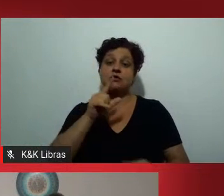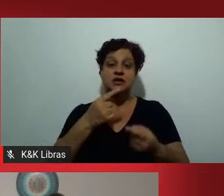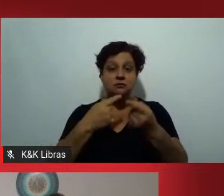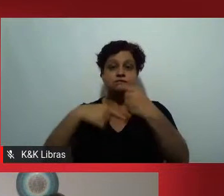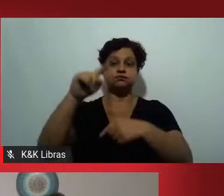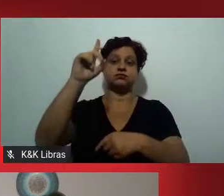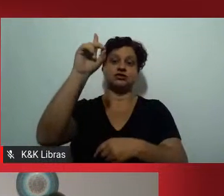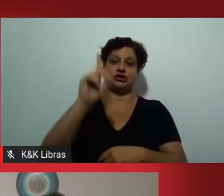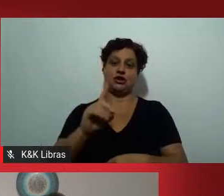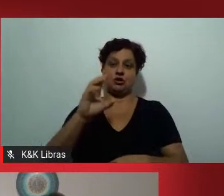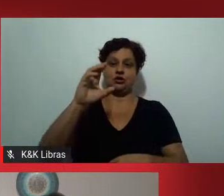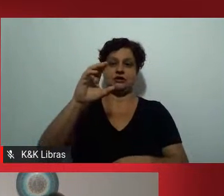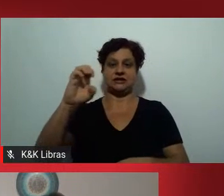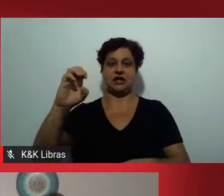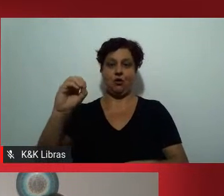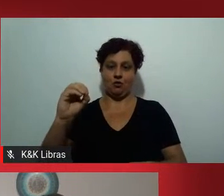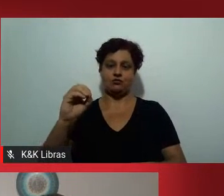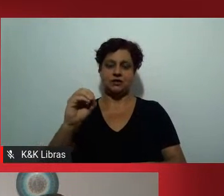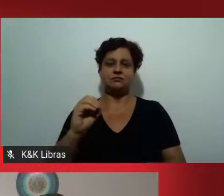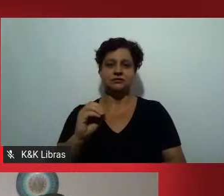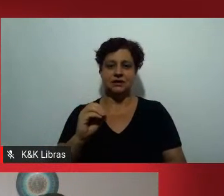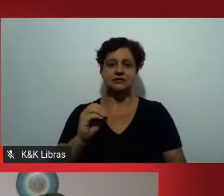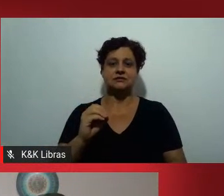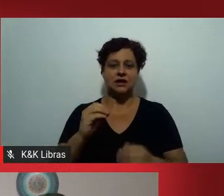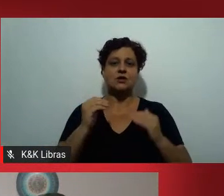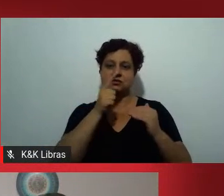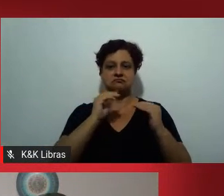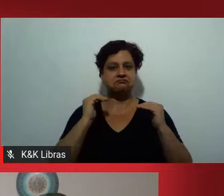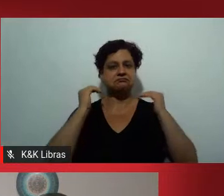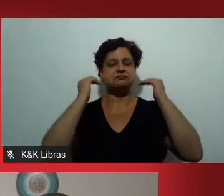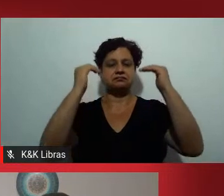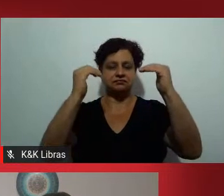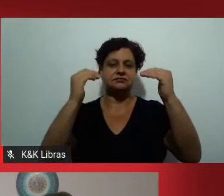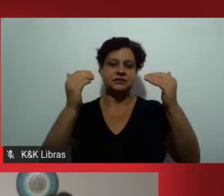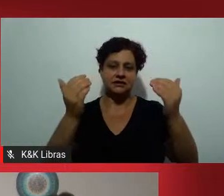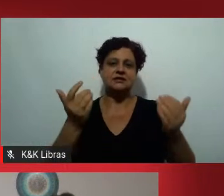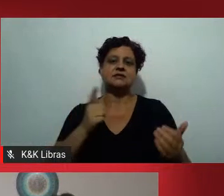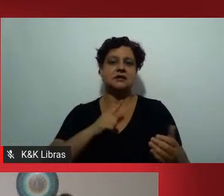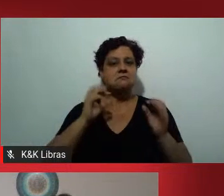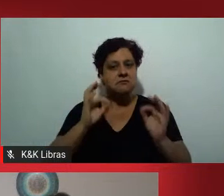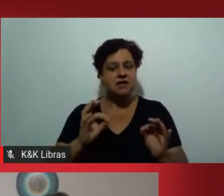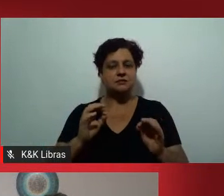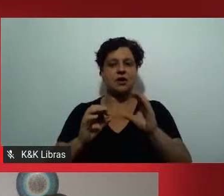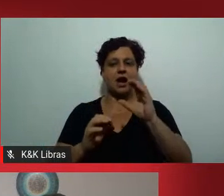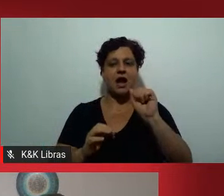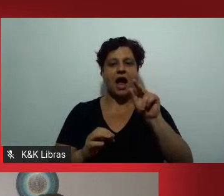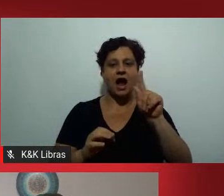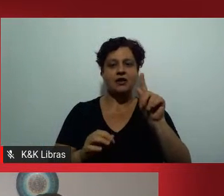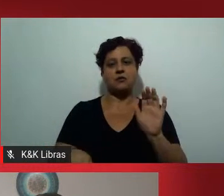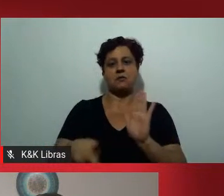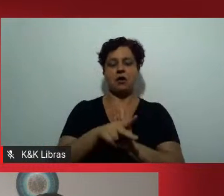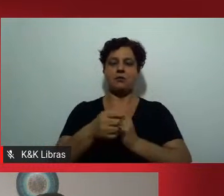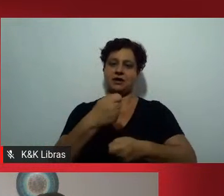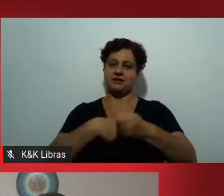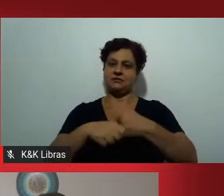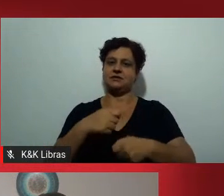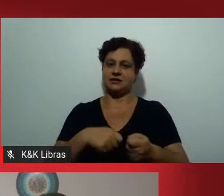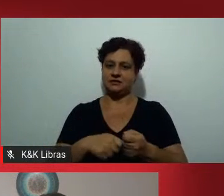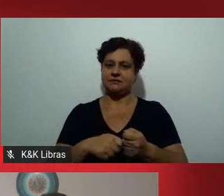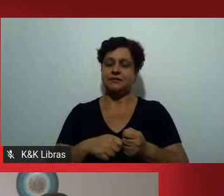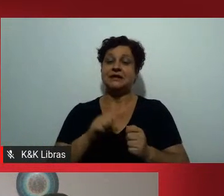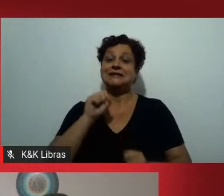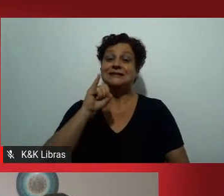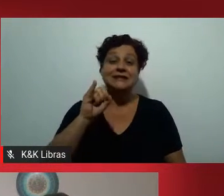de CEO ocupam cadeiras nos nossos conselhos de administração quando a gente fala das mulheres apenas 1